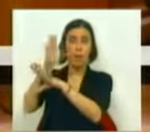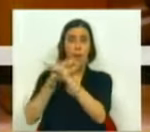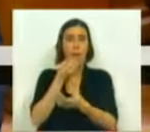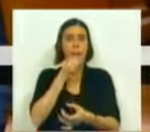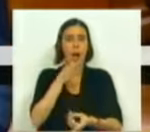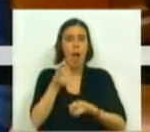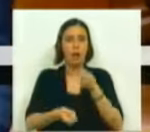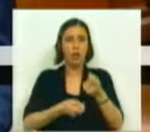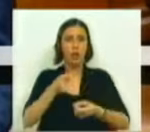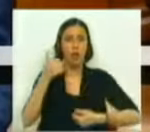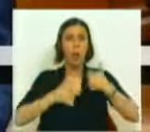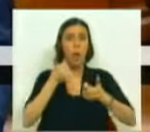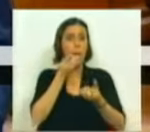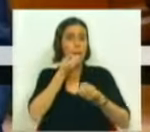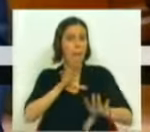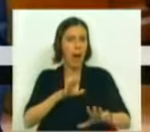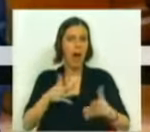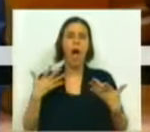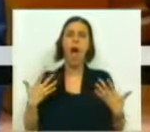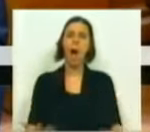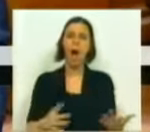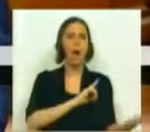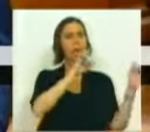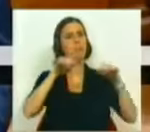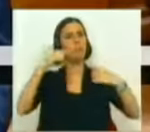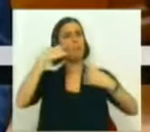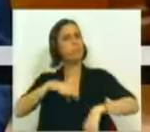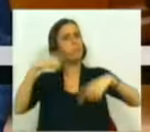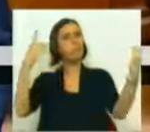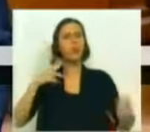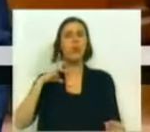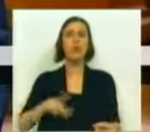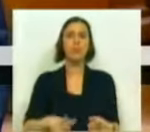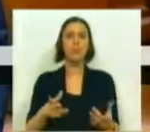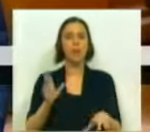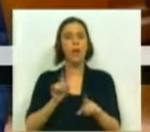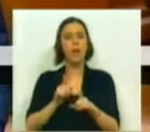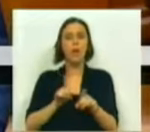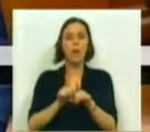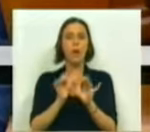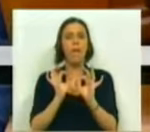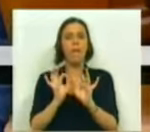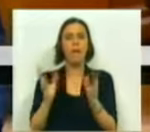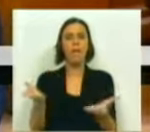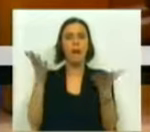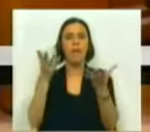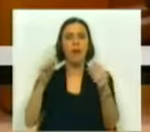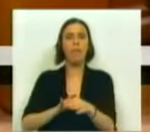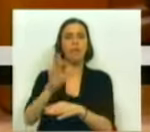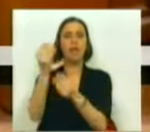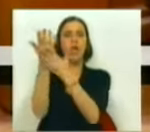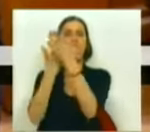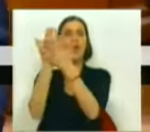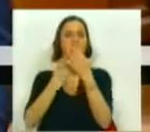gradualmente competitividade, se apresentem agora diante dos portugueses na veste dos paladinos do crescimento económico.